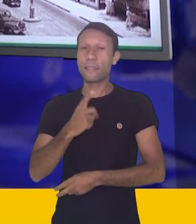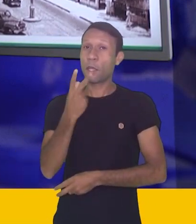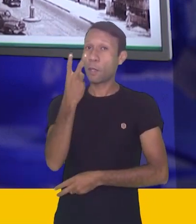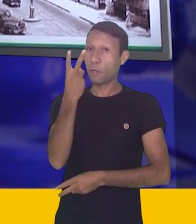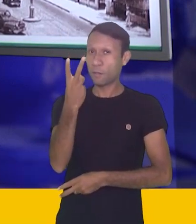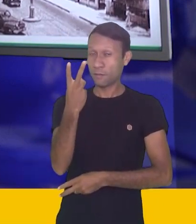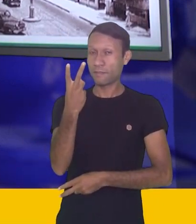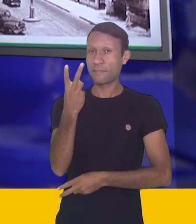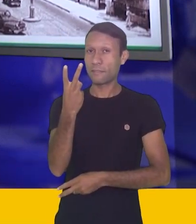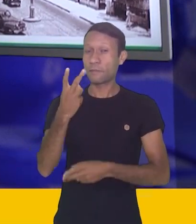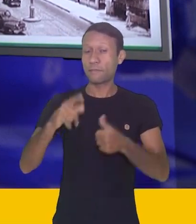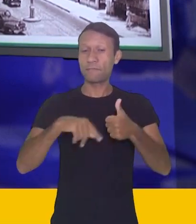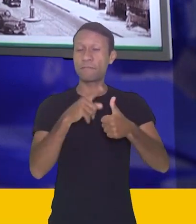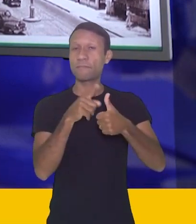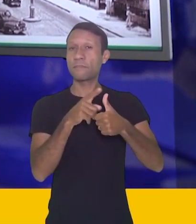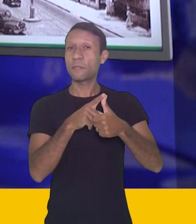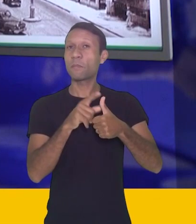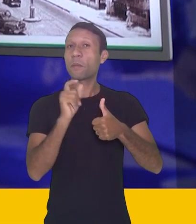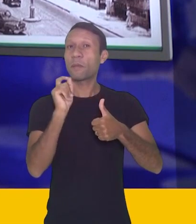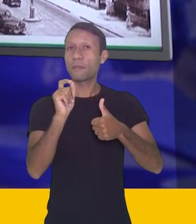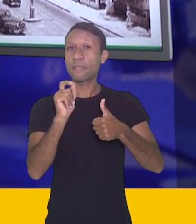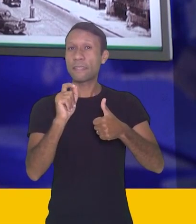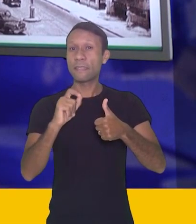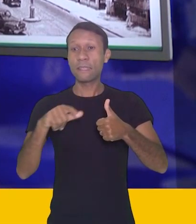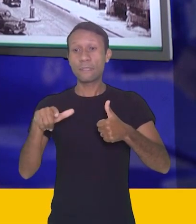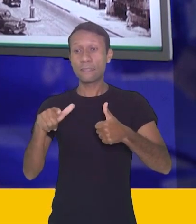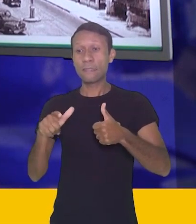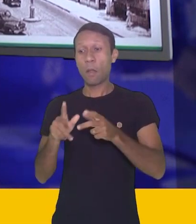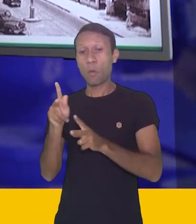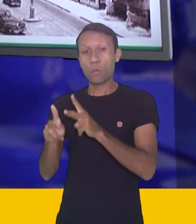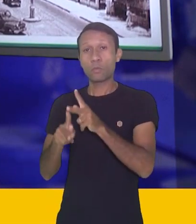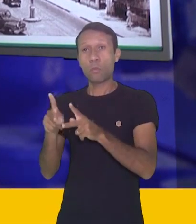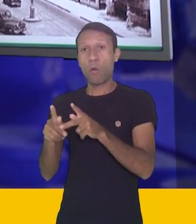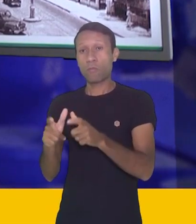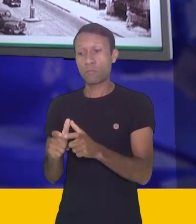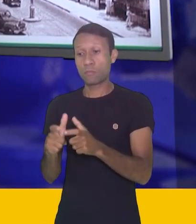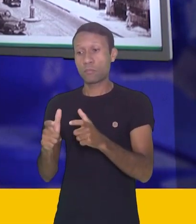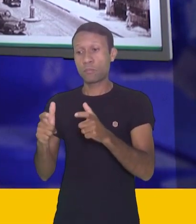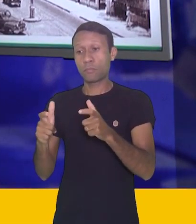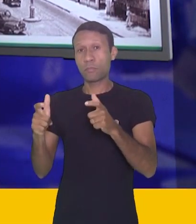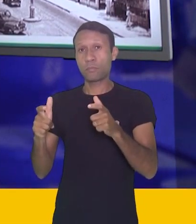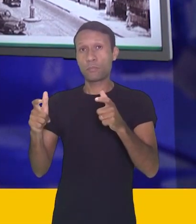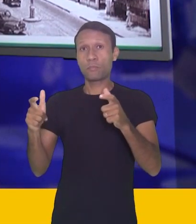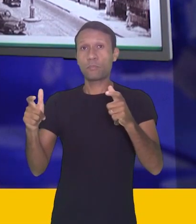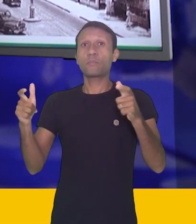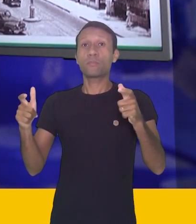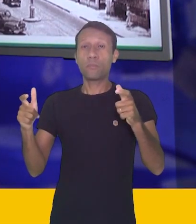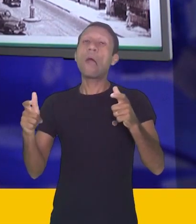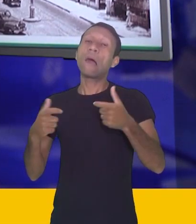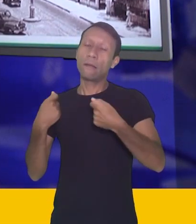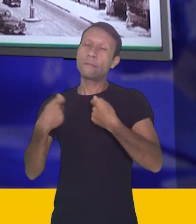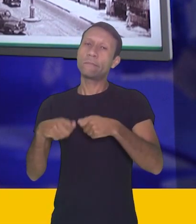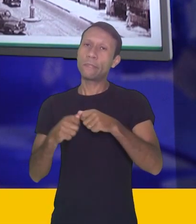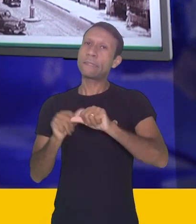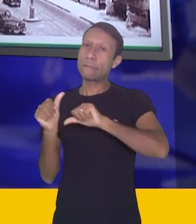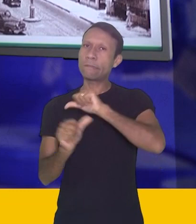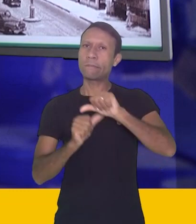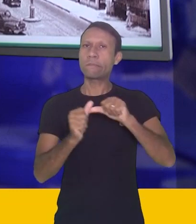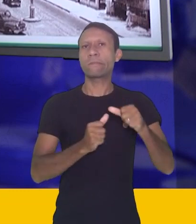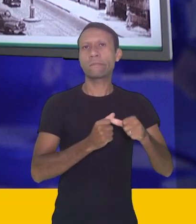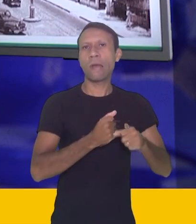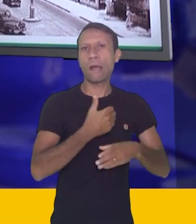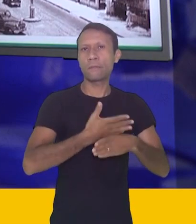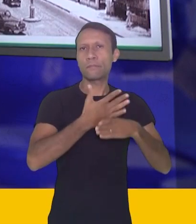mudanças. Primeiro, né? Você tem um aumento da população, o que consequentemente faz que você tenha mais edifícios.